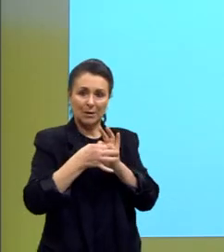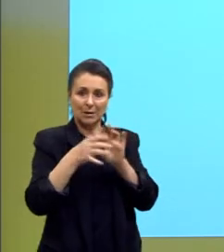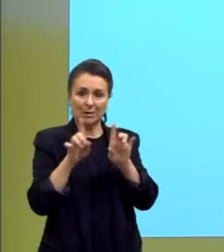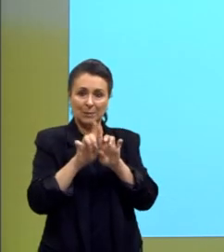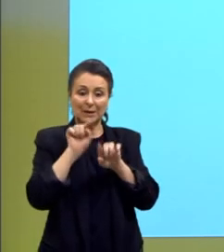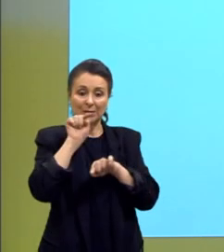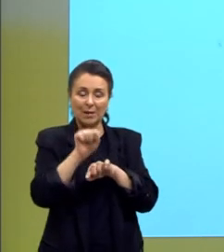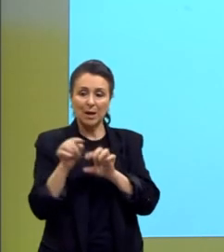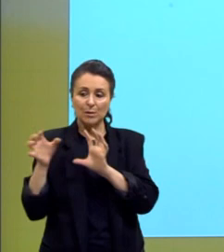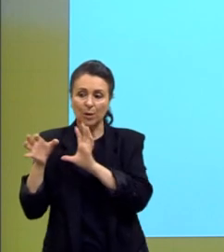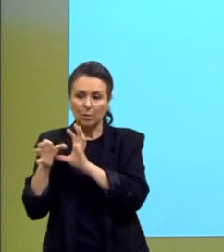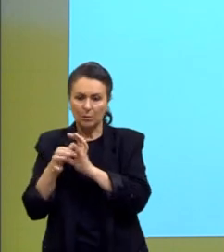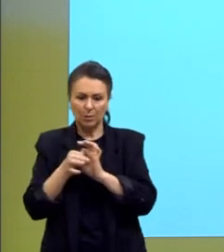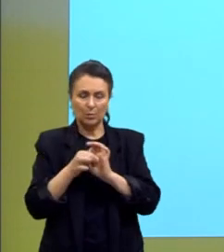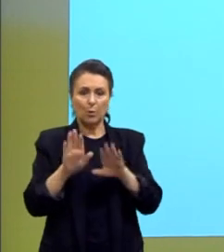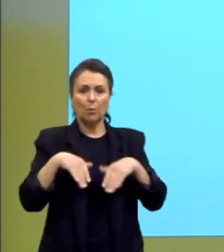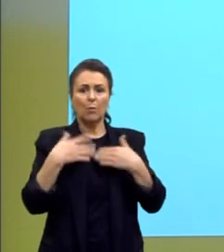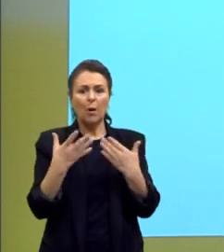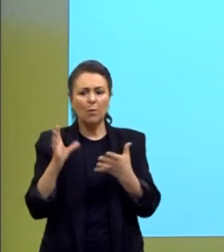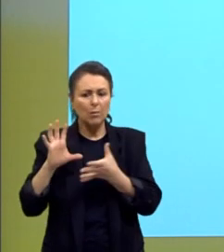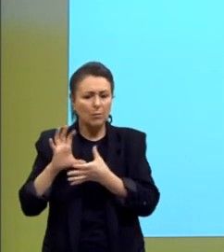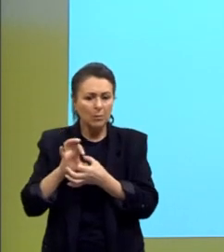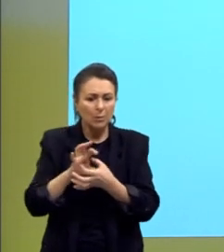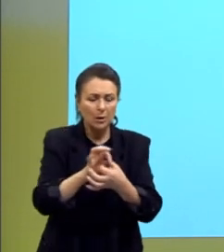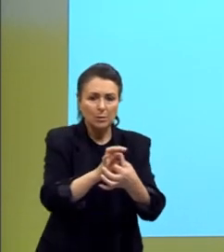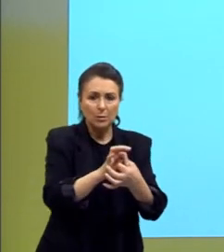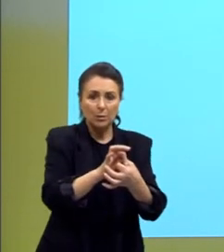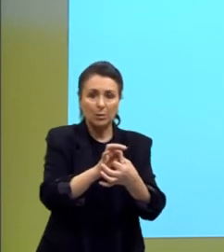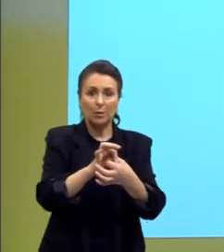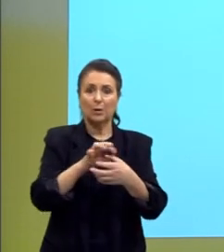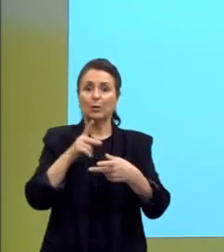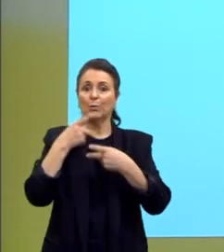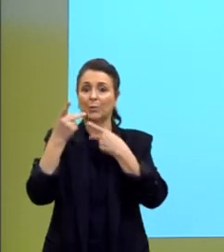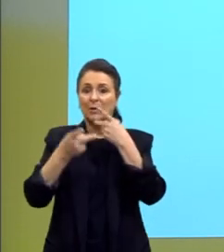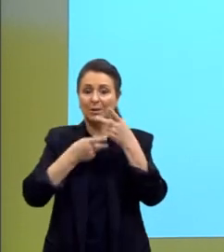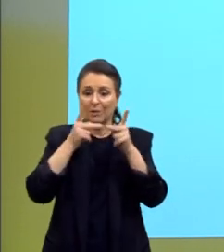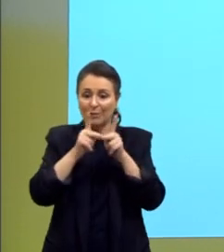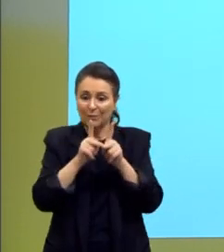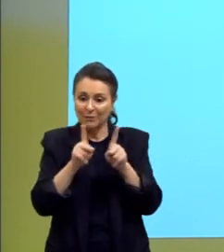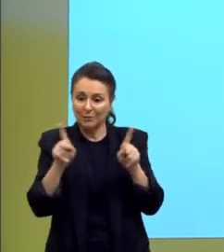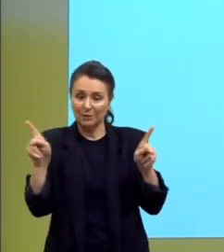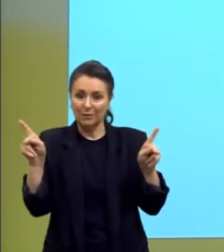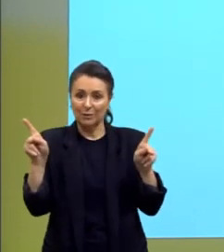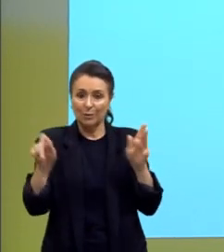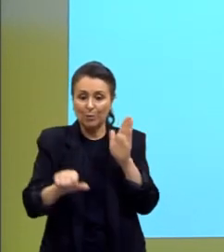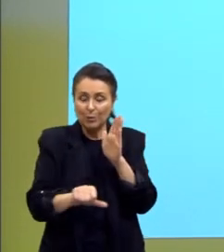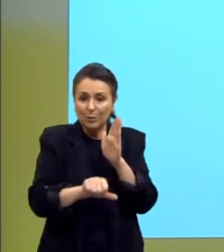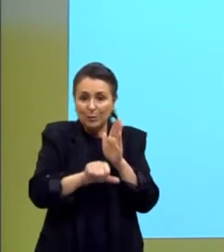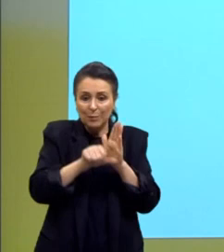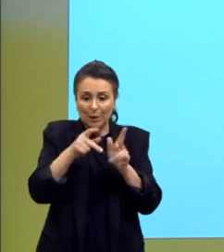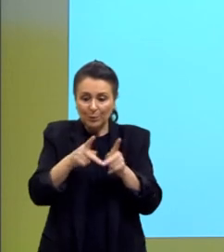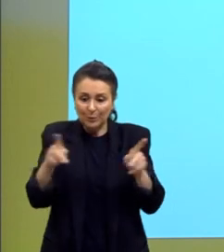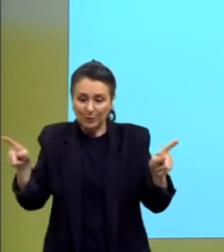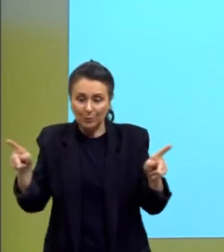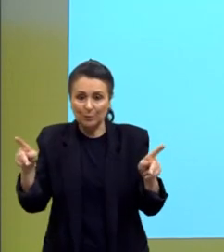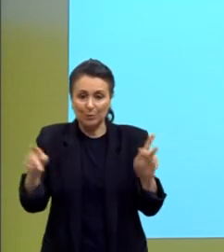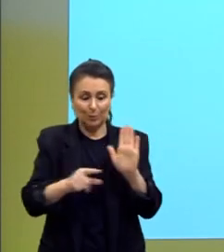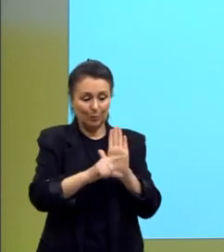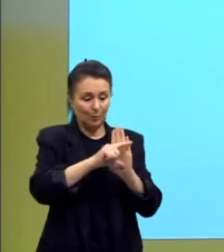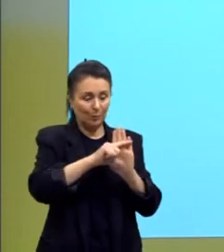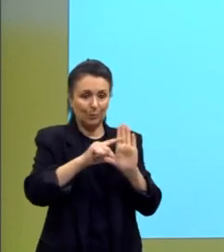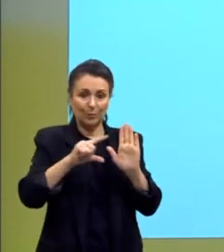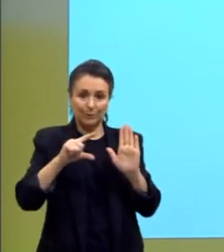contexto em qual contexto? No contexto em foi mencionado no período primeiro do meu parágrafo.